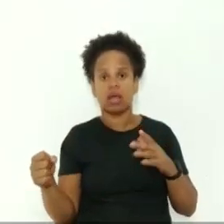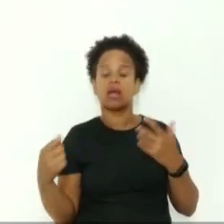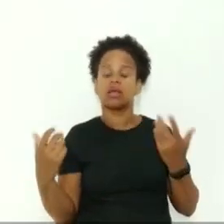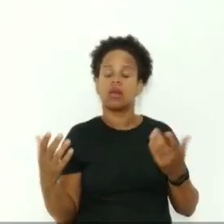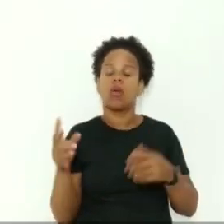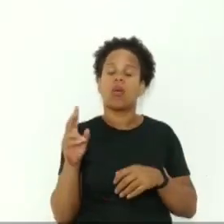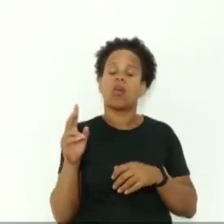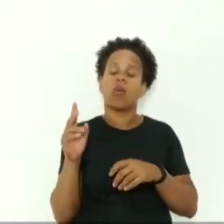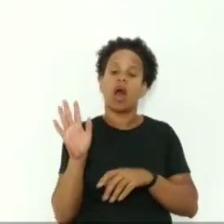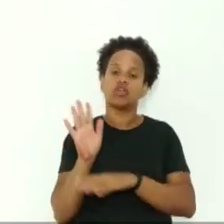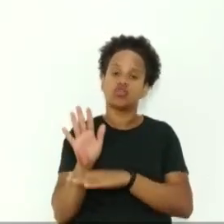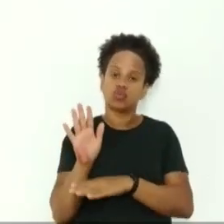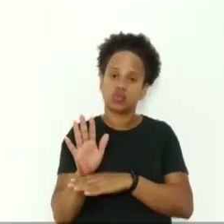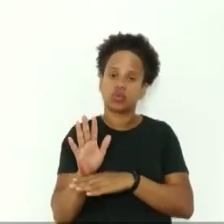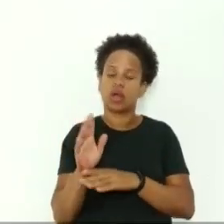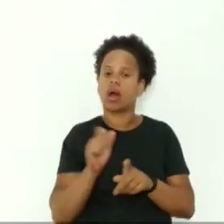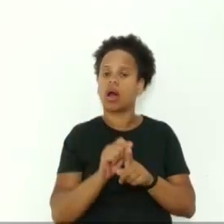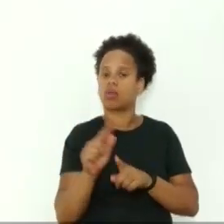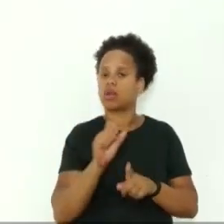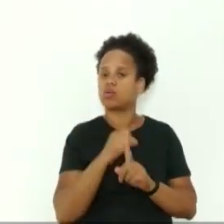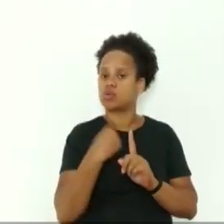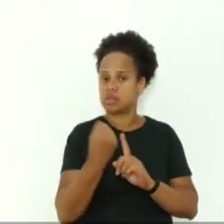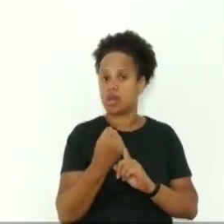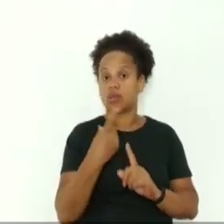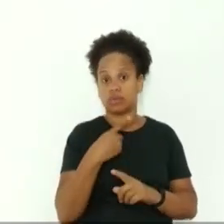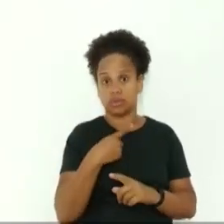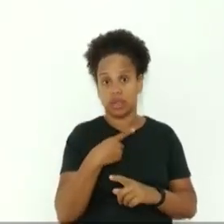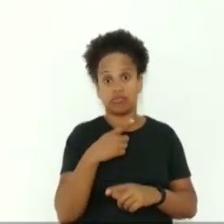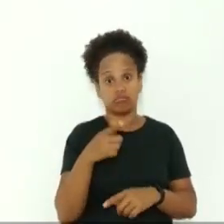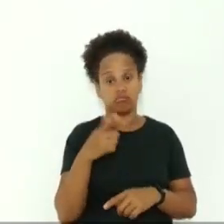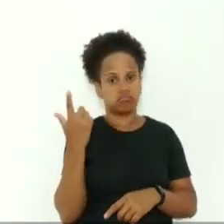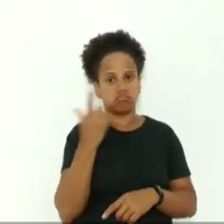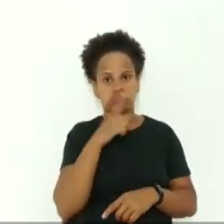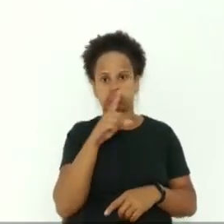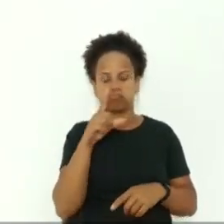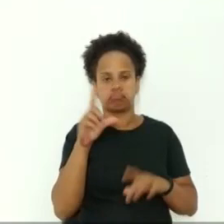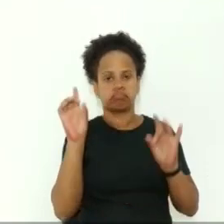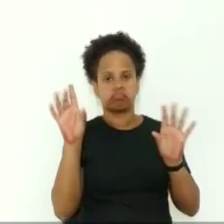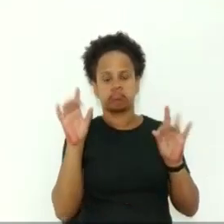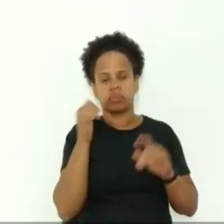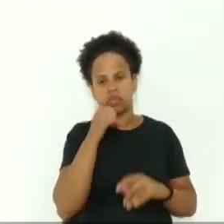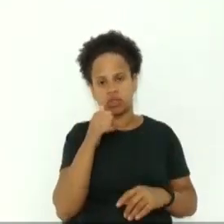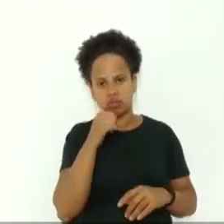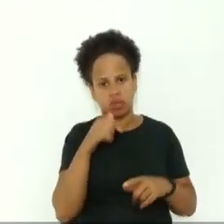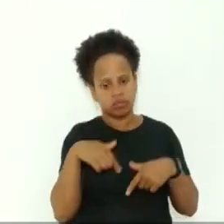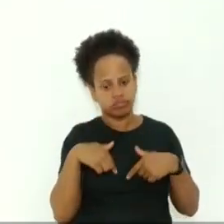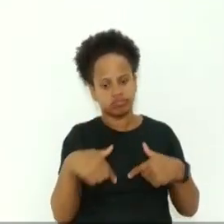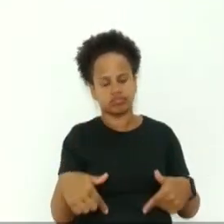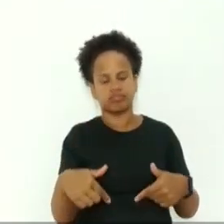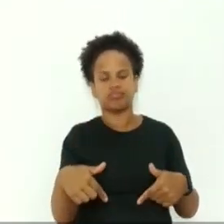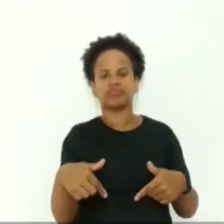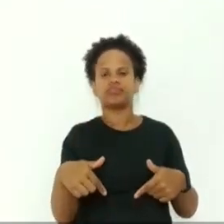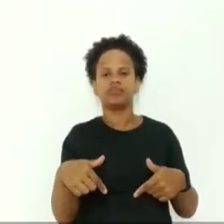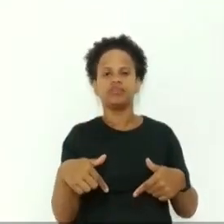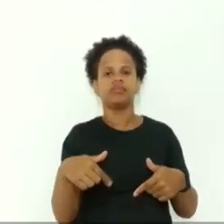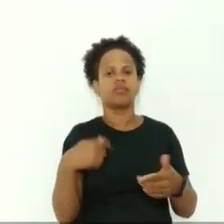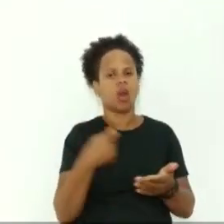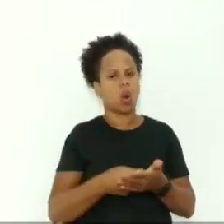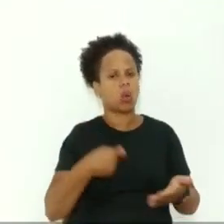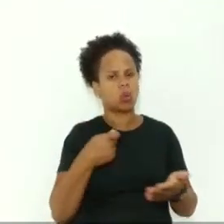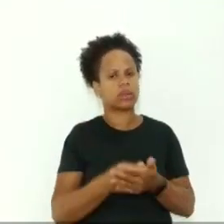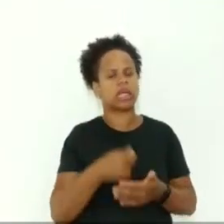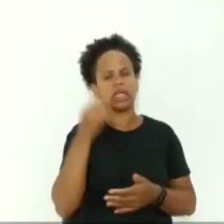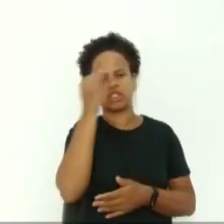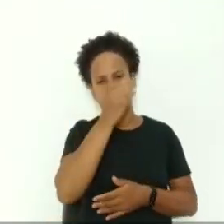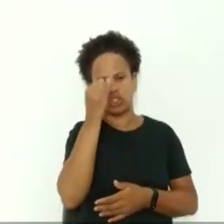ganho, é uma luta antiga das mulheres que militam, que atuam nessa questão, é uma luta antiga da assistência